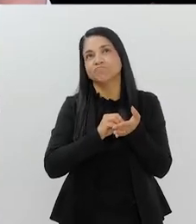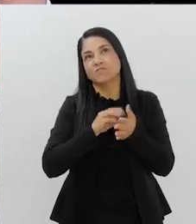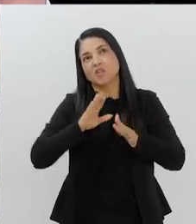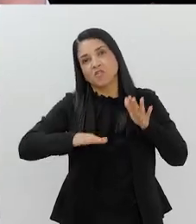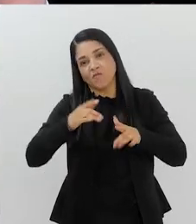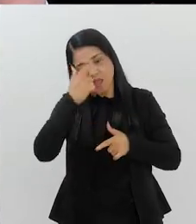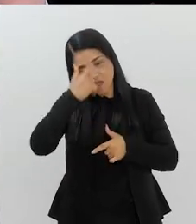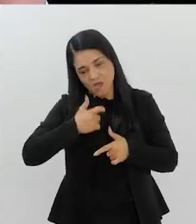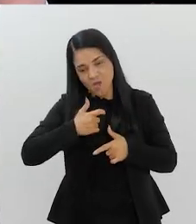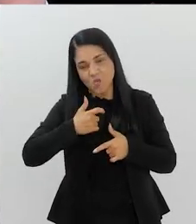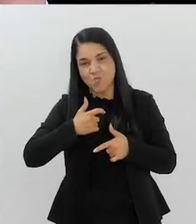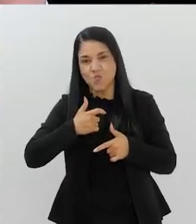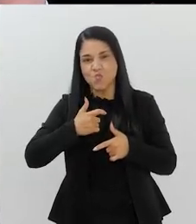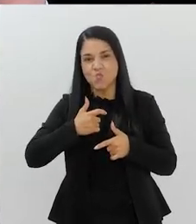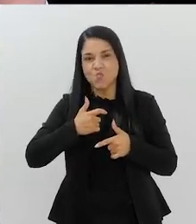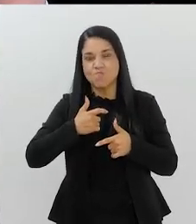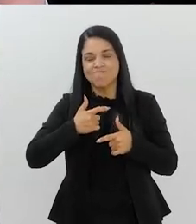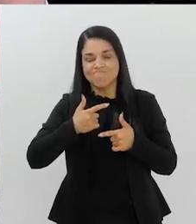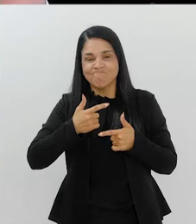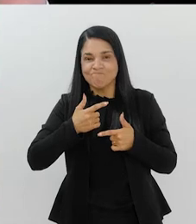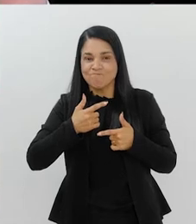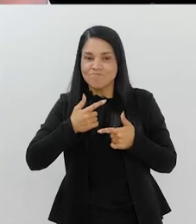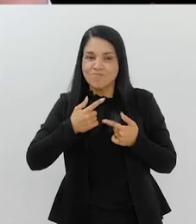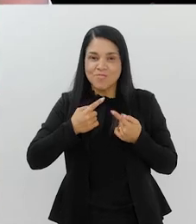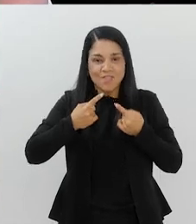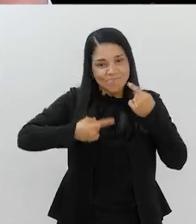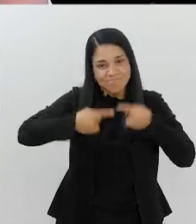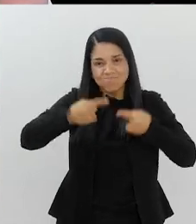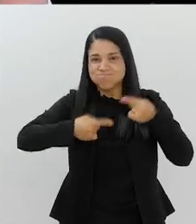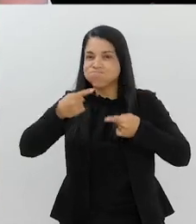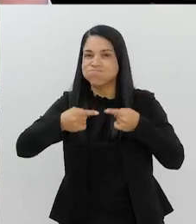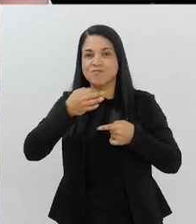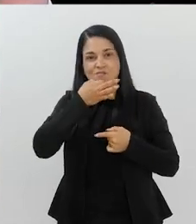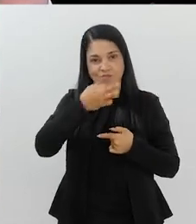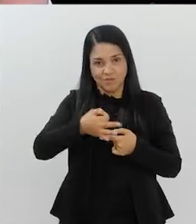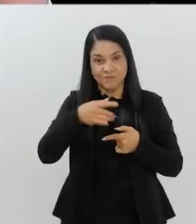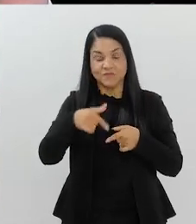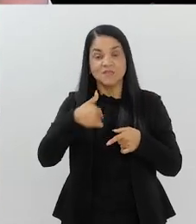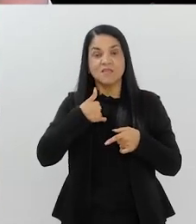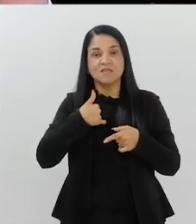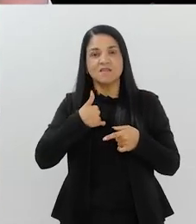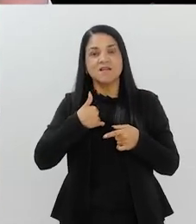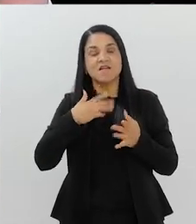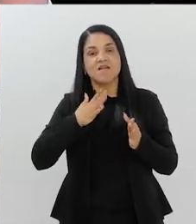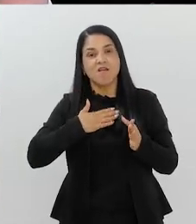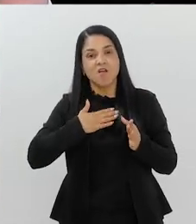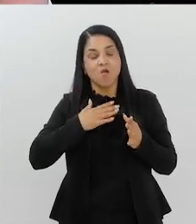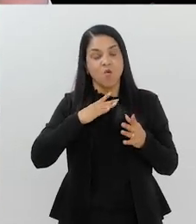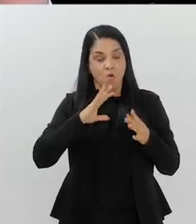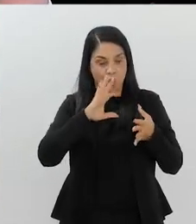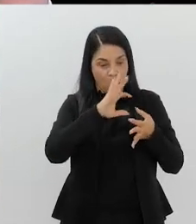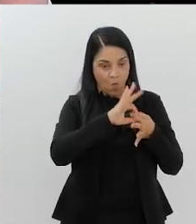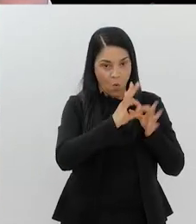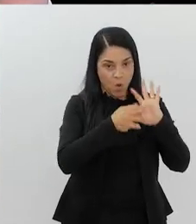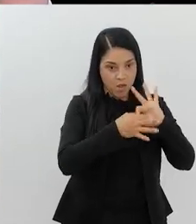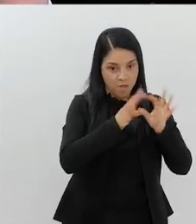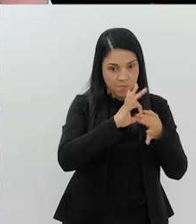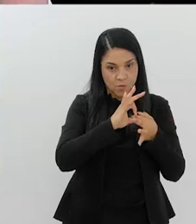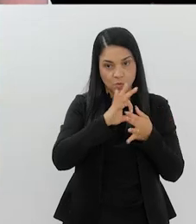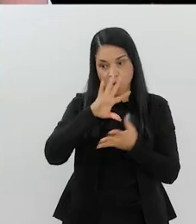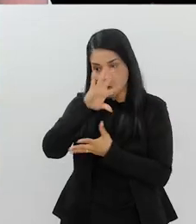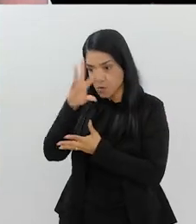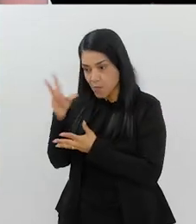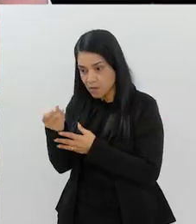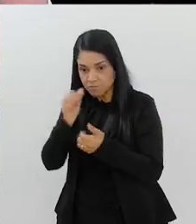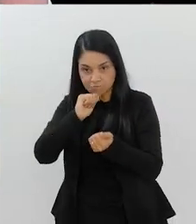seja até polêmico nessa parte, mas hoje os atletas paralímpicos e os olímpicos que vão